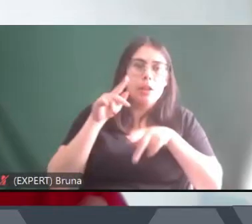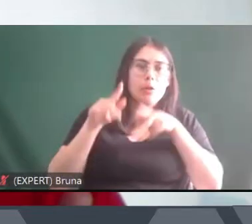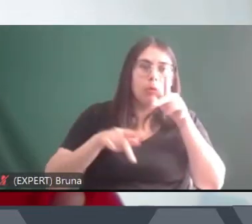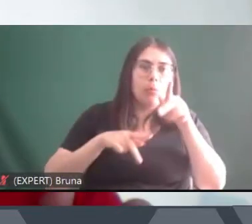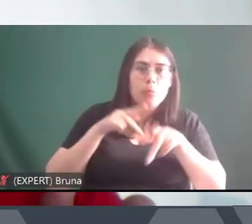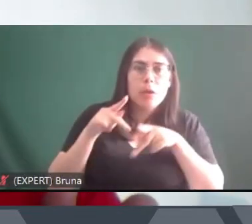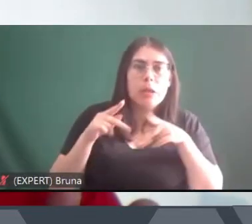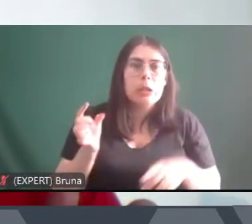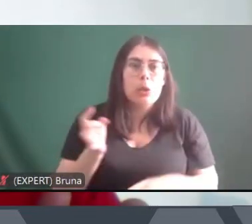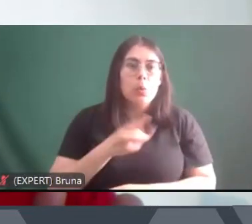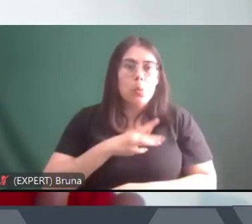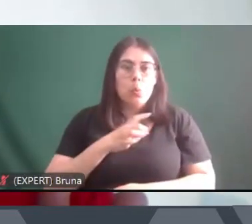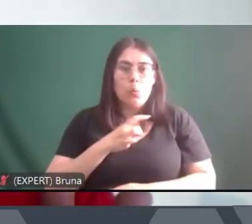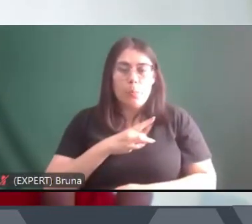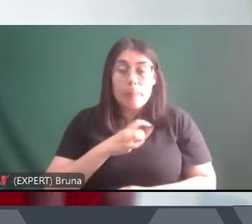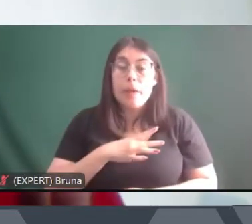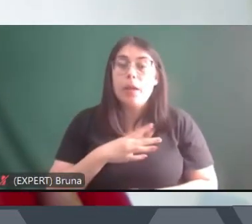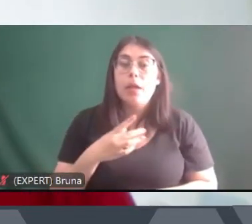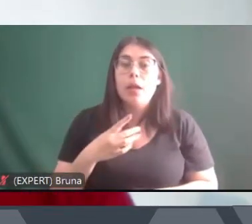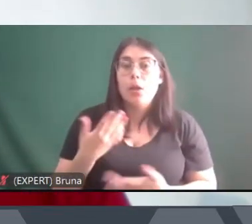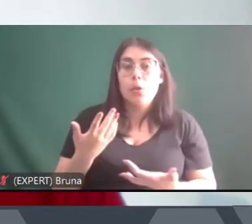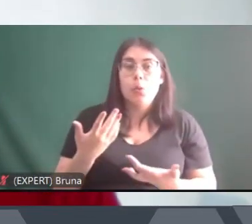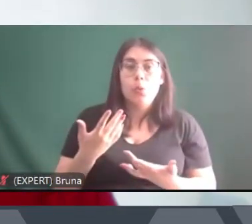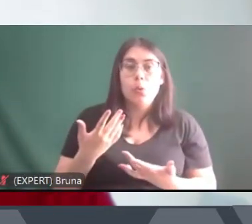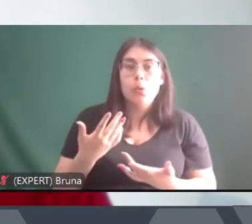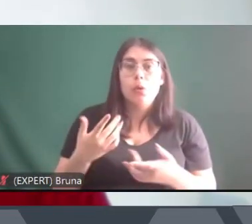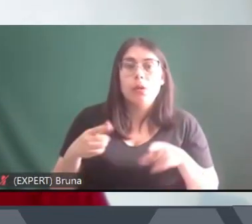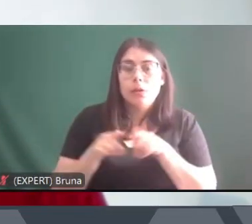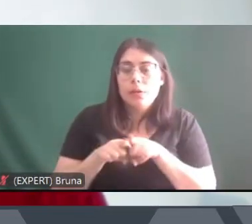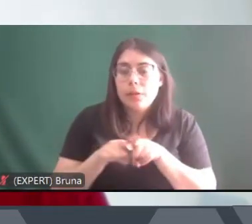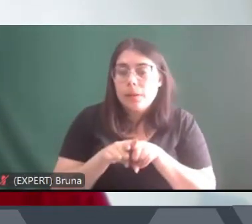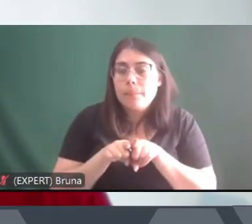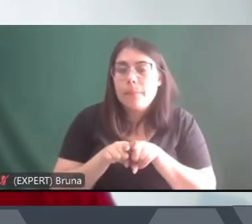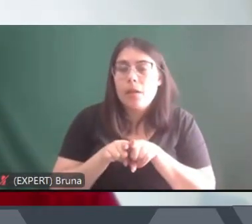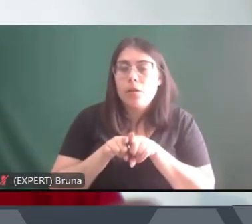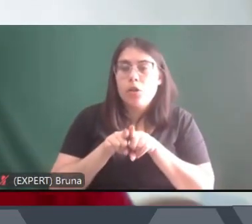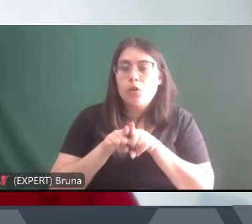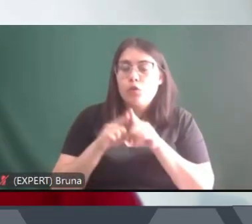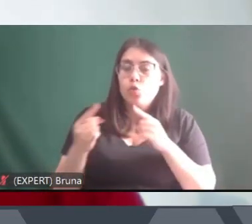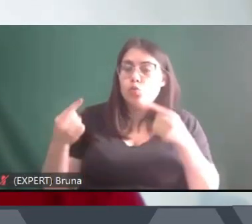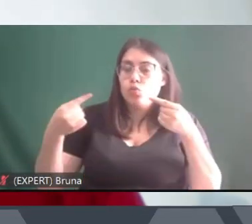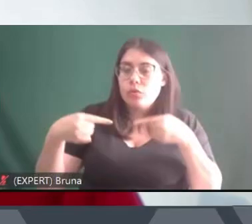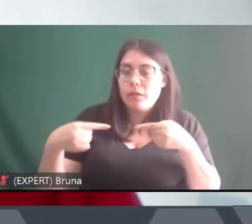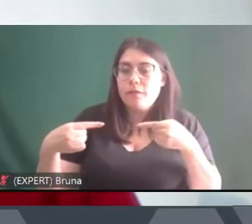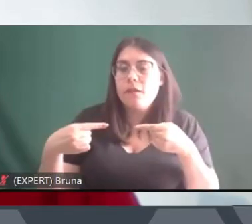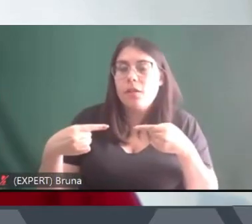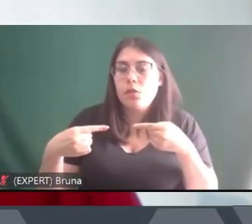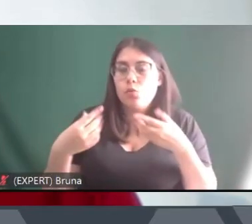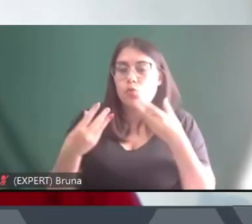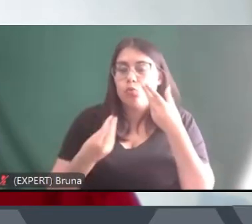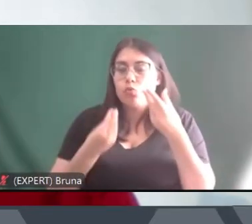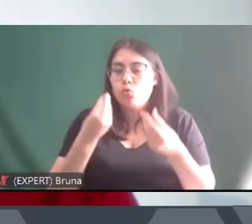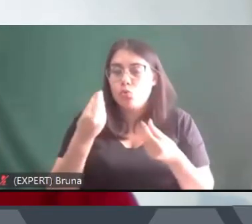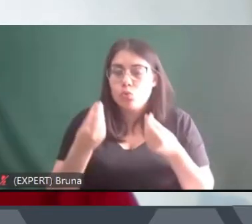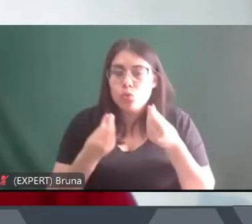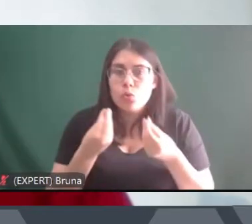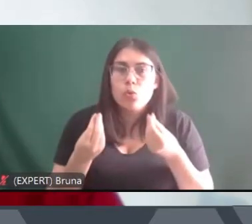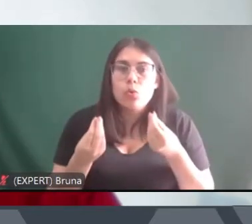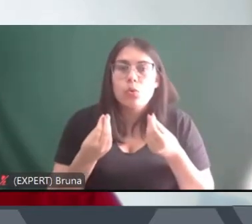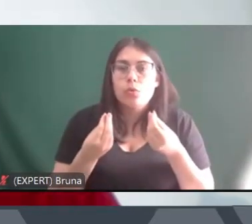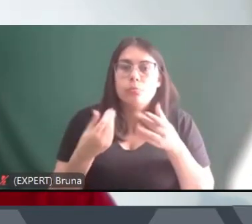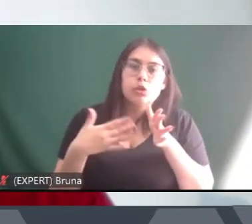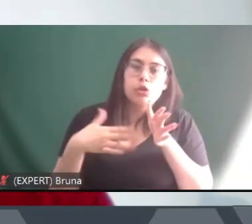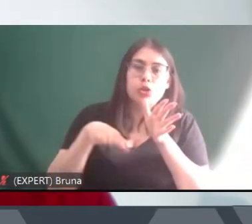muito medo, e se vendo diante do desafio de lidar com essa ameaça dessas pessoas que